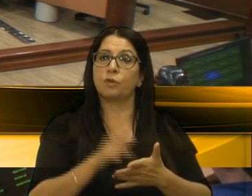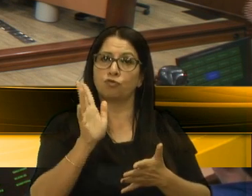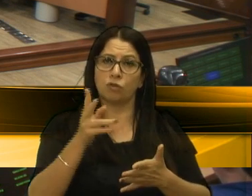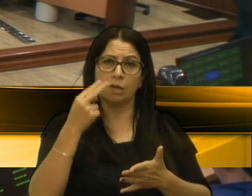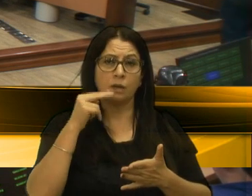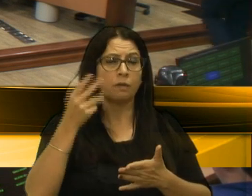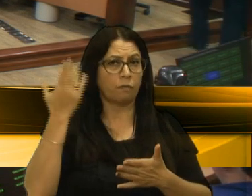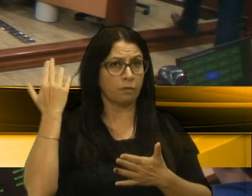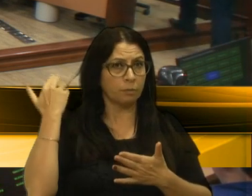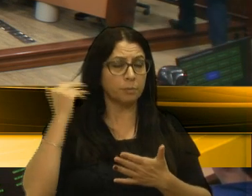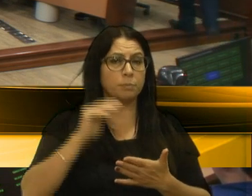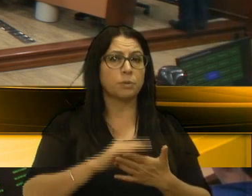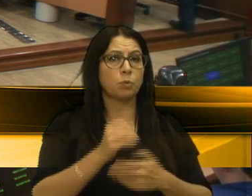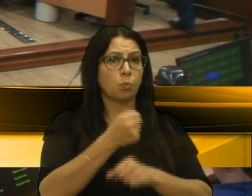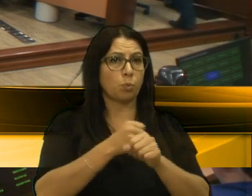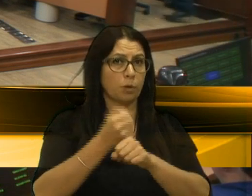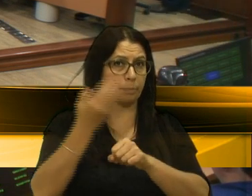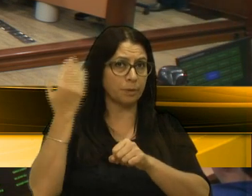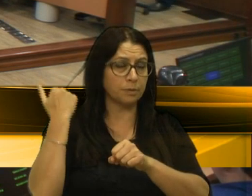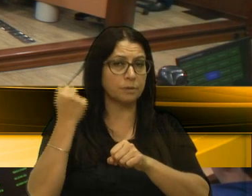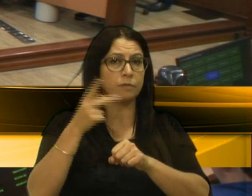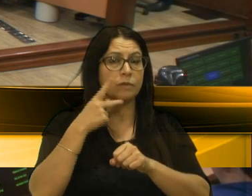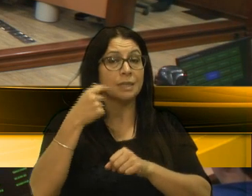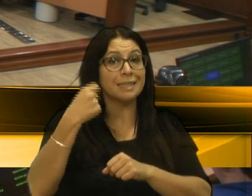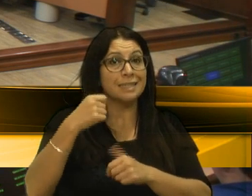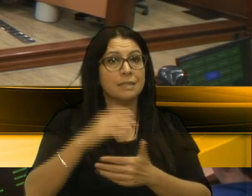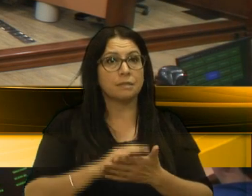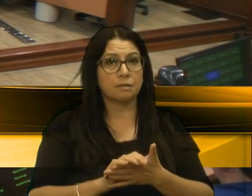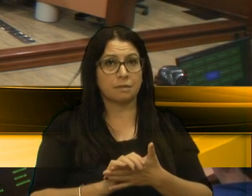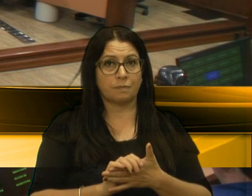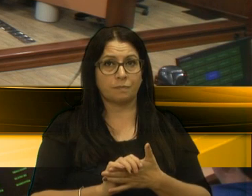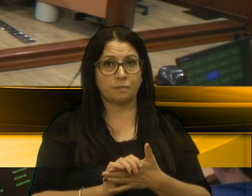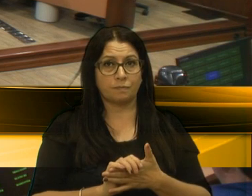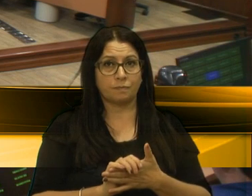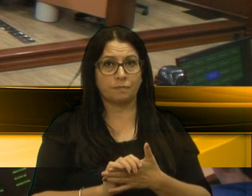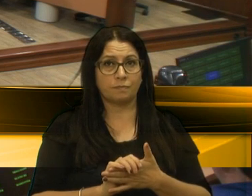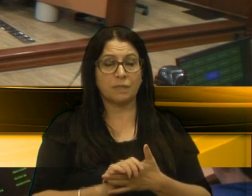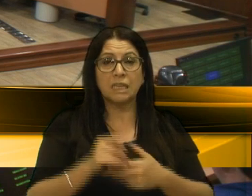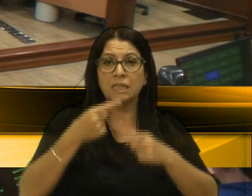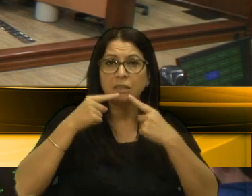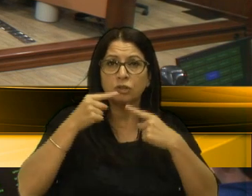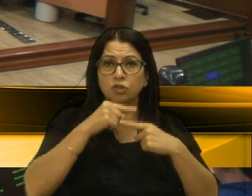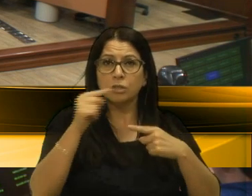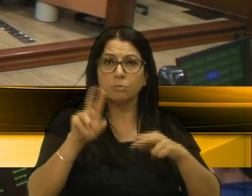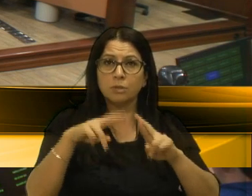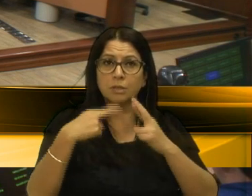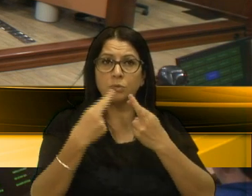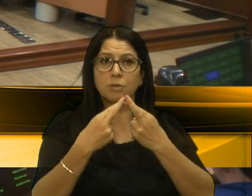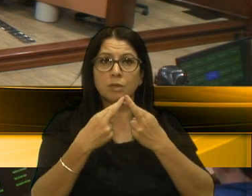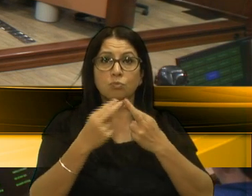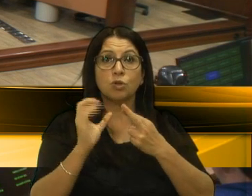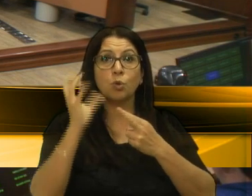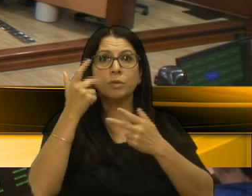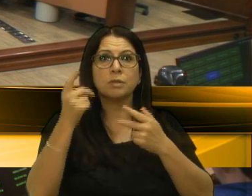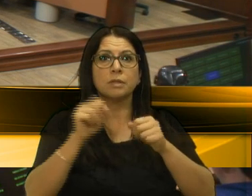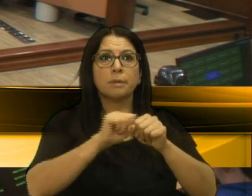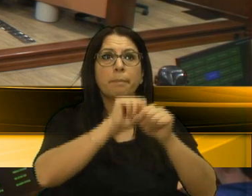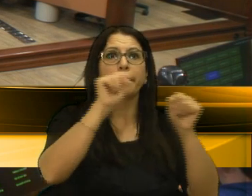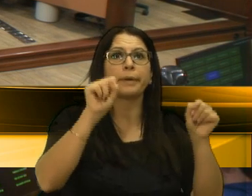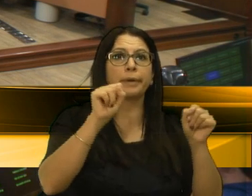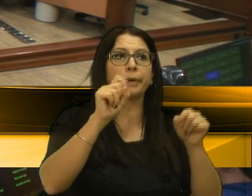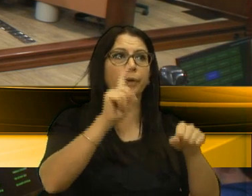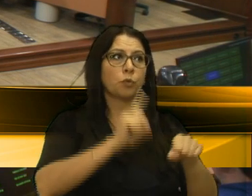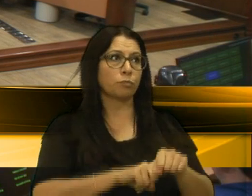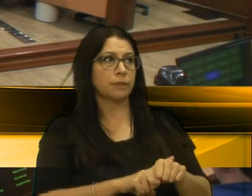no ano passado, falando da necessidade de... Criticamos que a audiência tenha ocorrido numa manhã, durante o